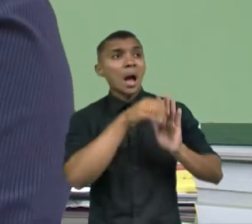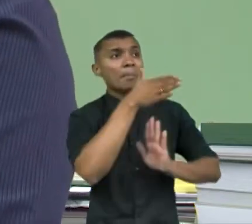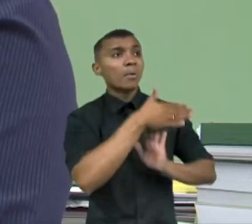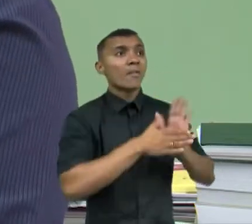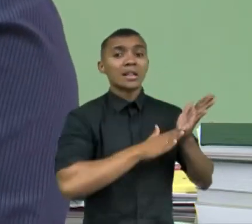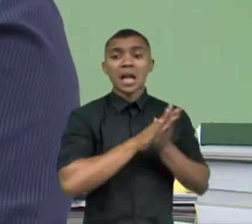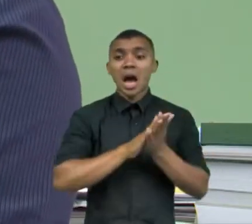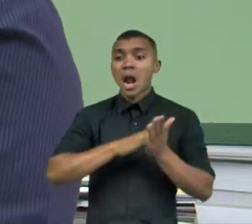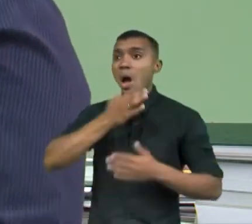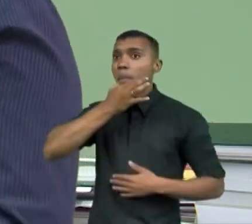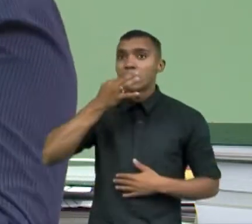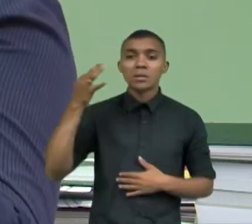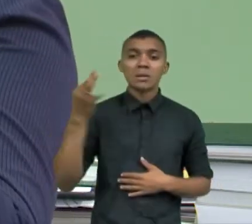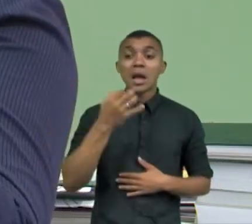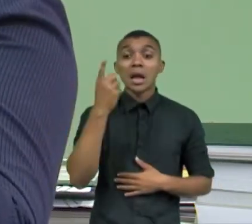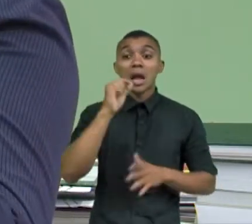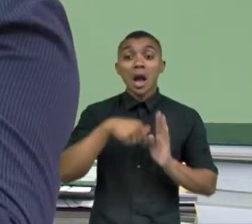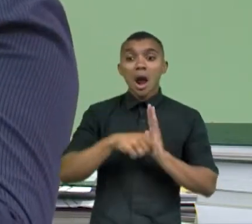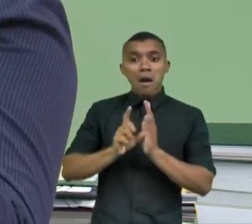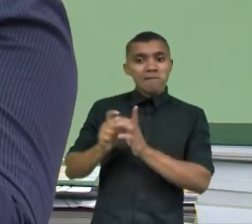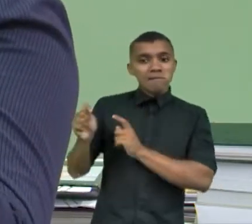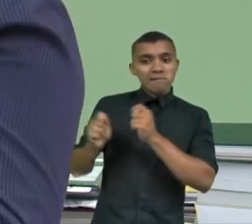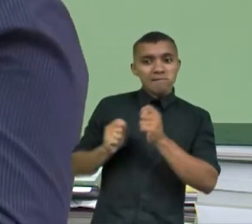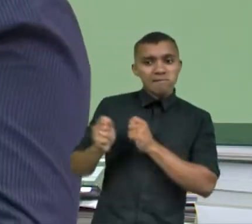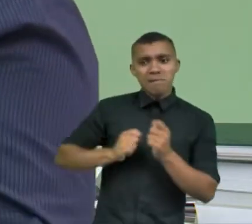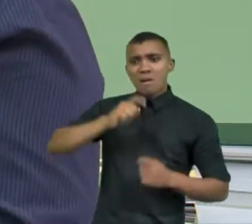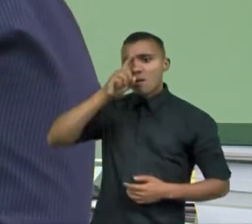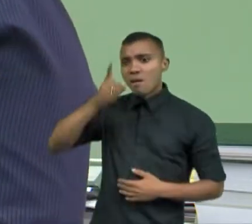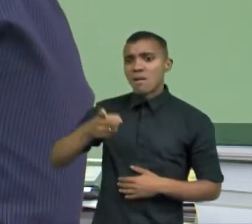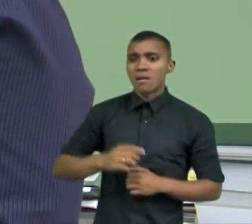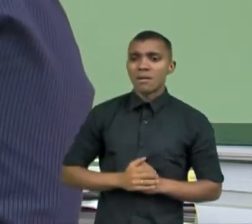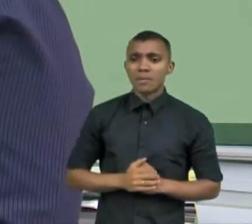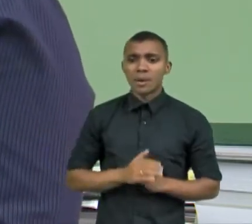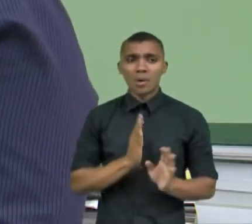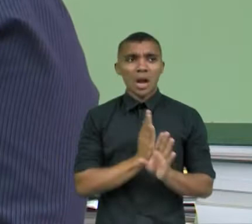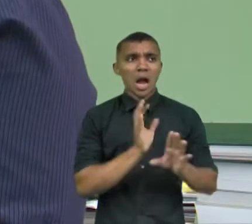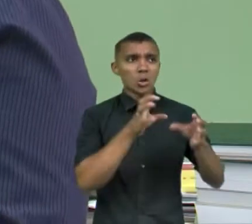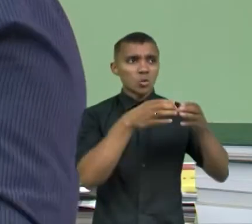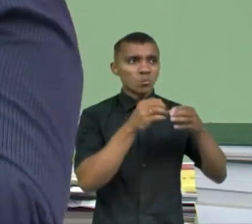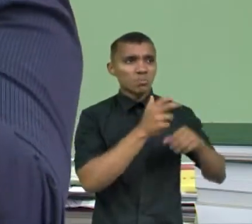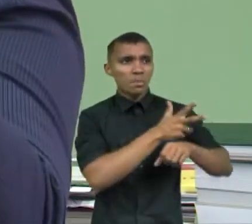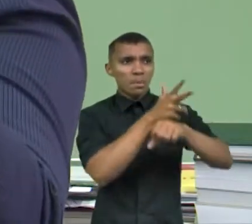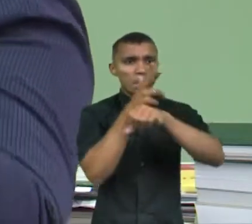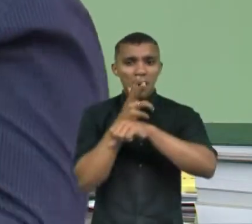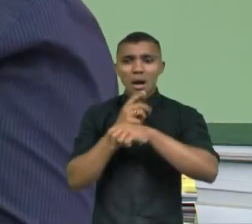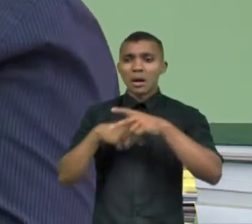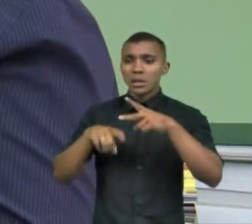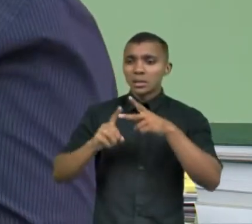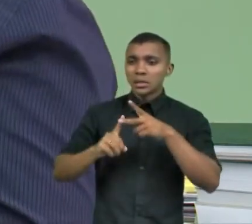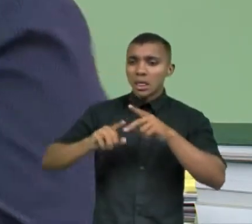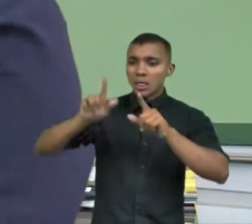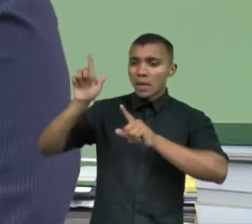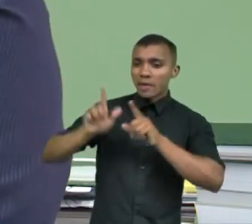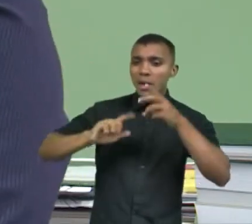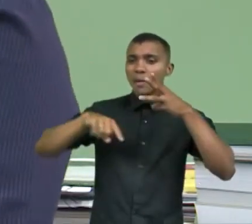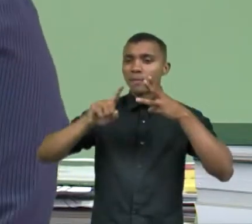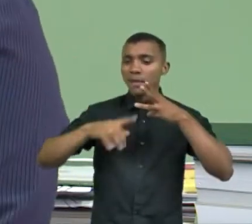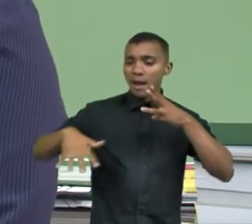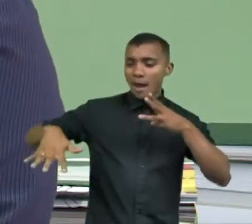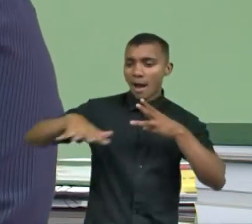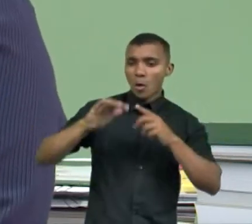controladas pela censura, não só na imprensa, como nos meios de comunicação, nas artes.